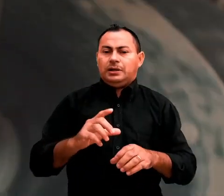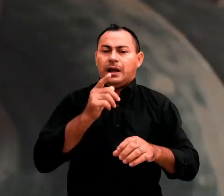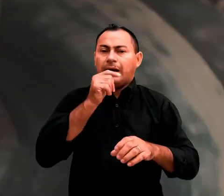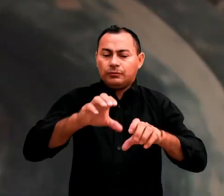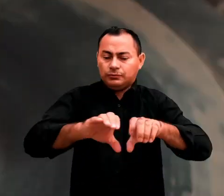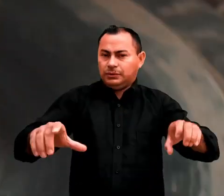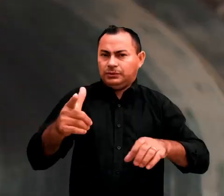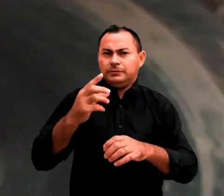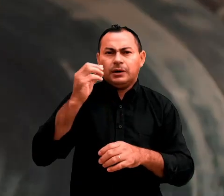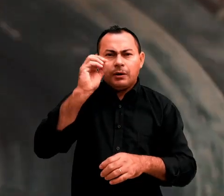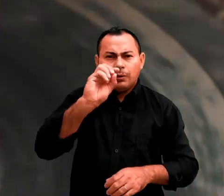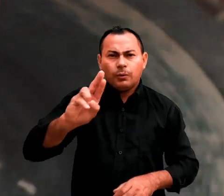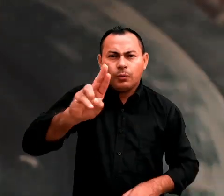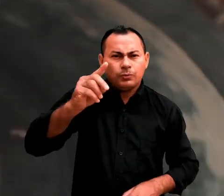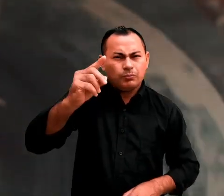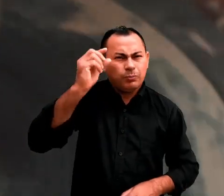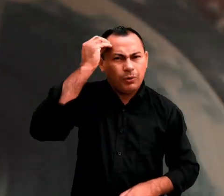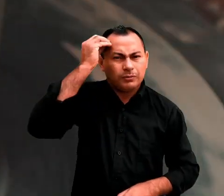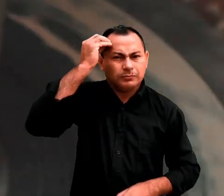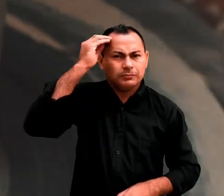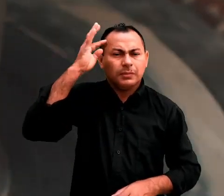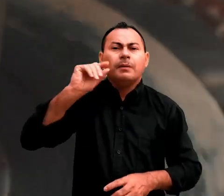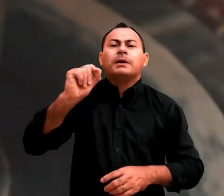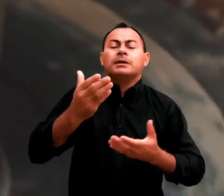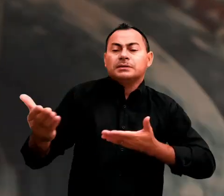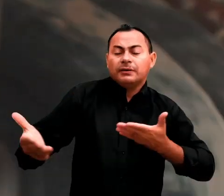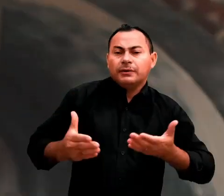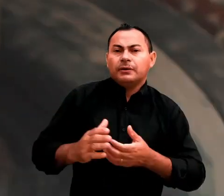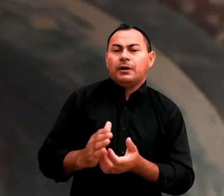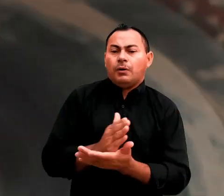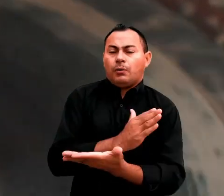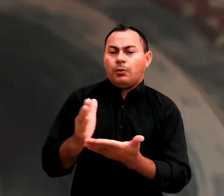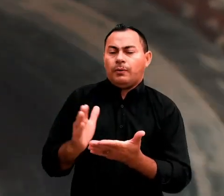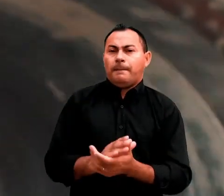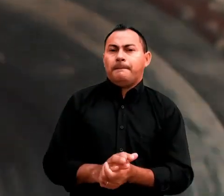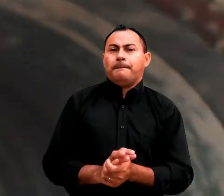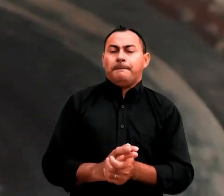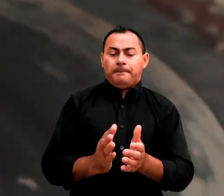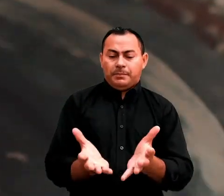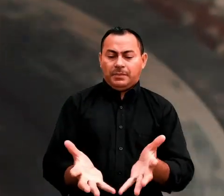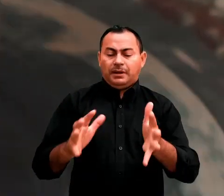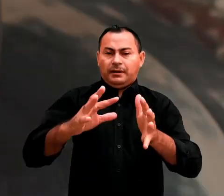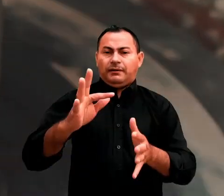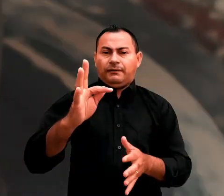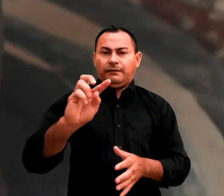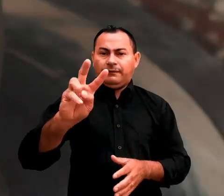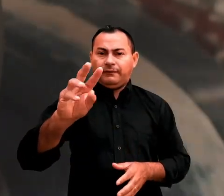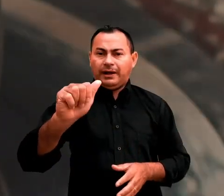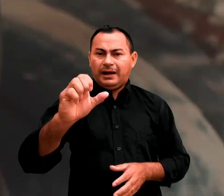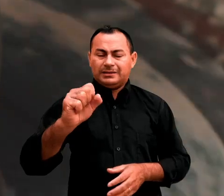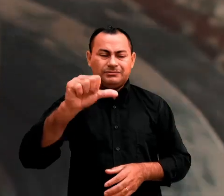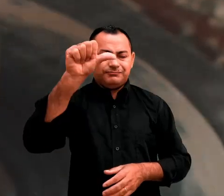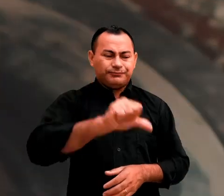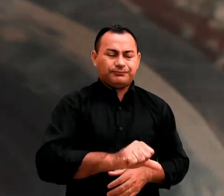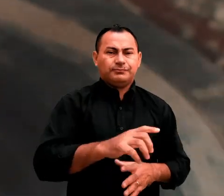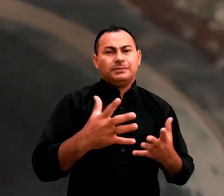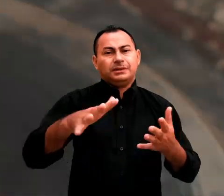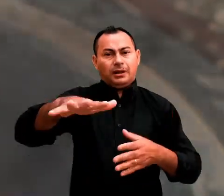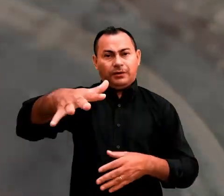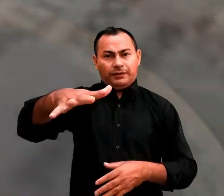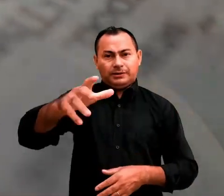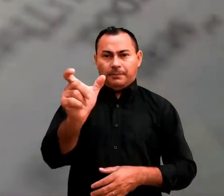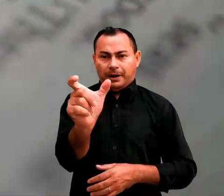Use um pouco de sua imaginação e descubra para que serviam alguns desses vasos com funções desonrosas.